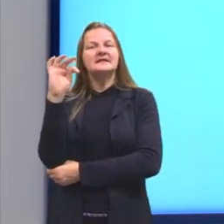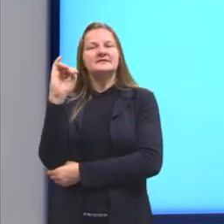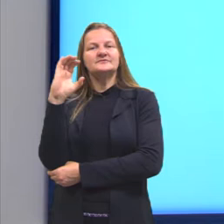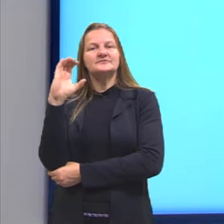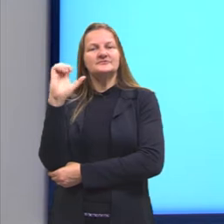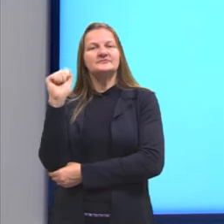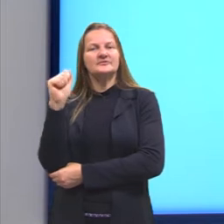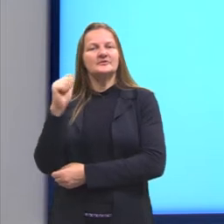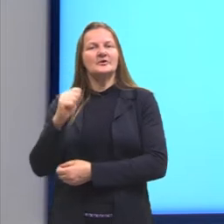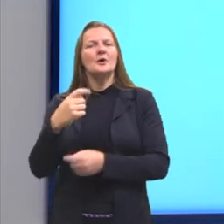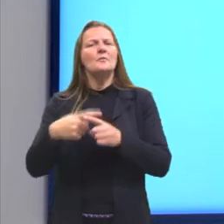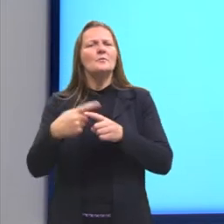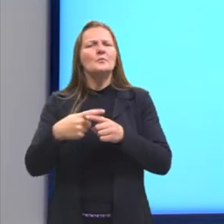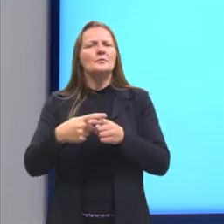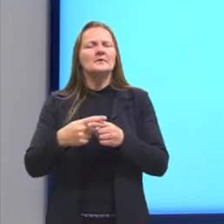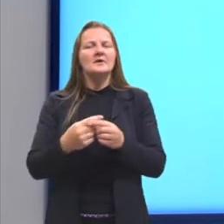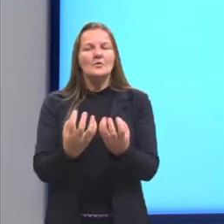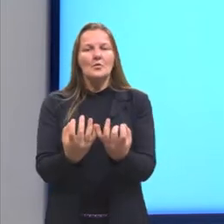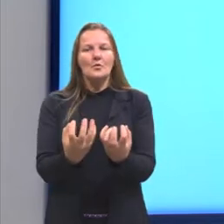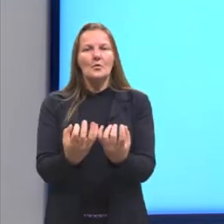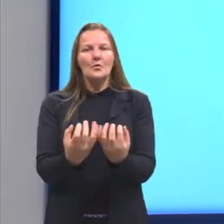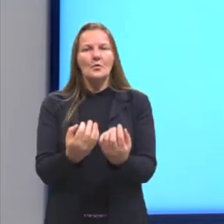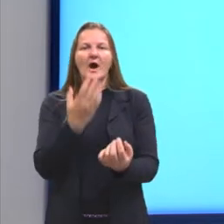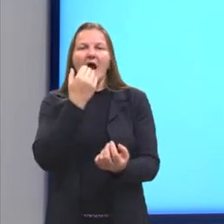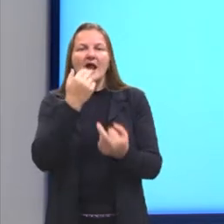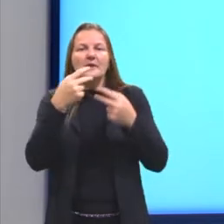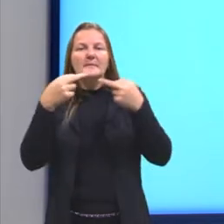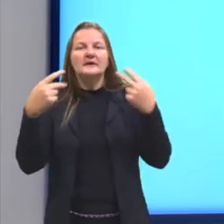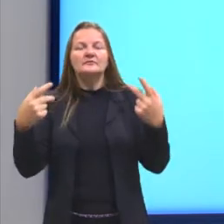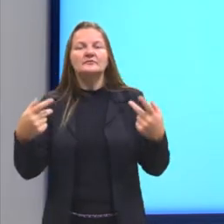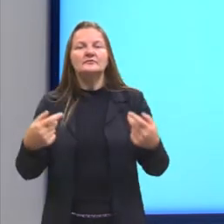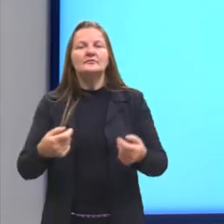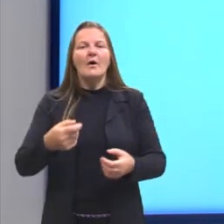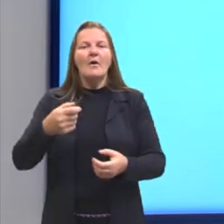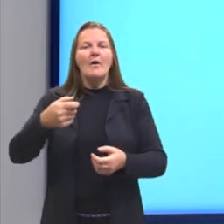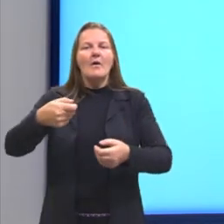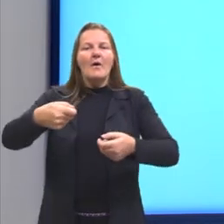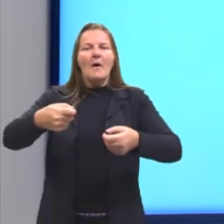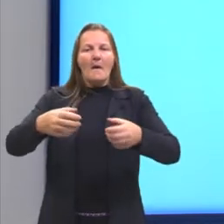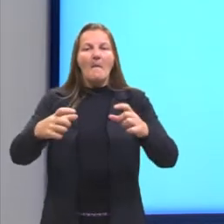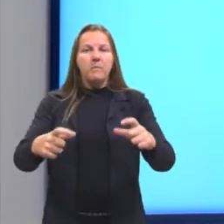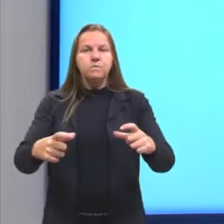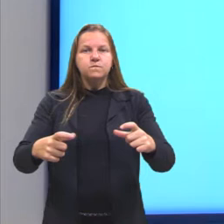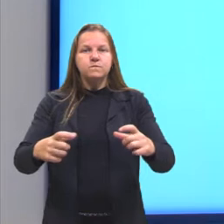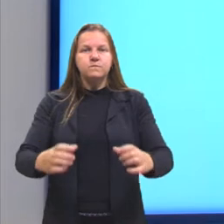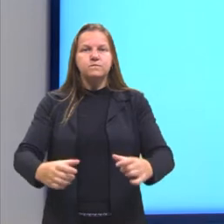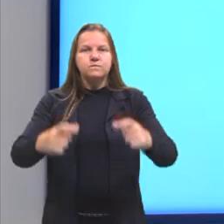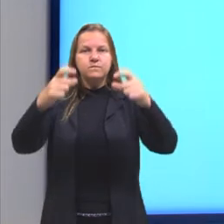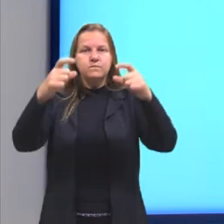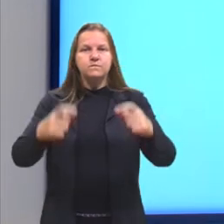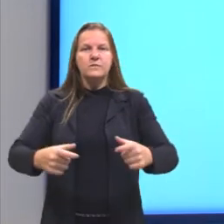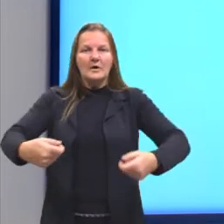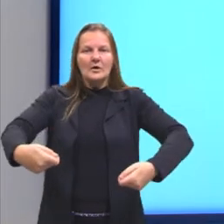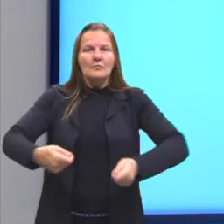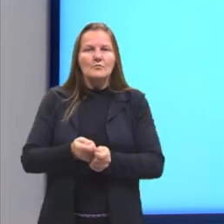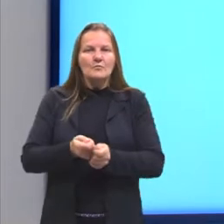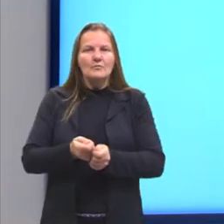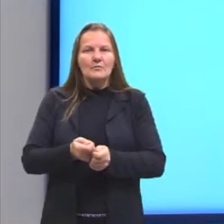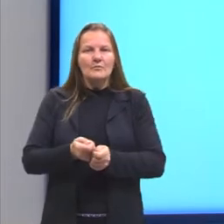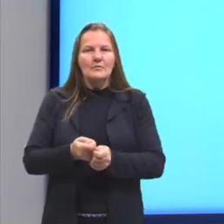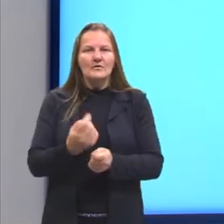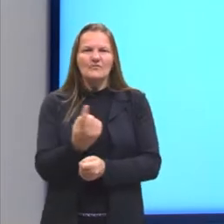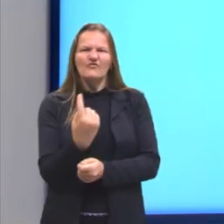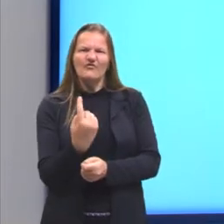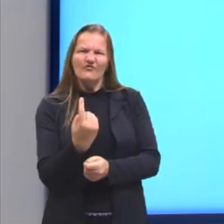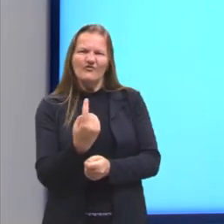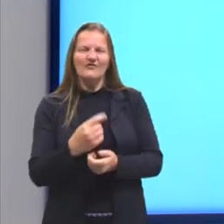nós cozinhamos alguns alimentos na panela de pressão? E aqui eu trouxe um ícone da panelinha de pressão, né? A